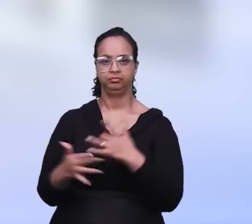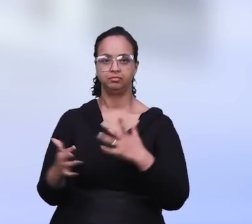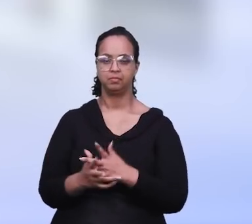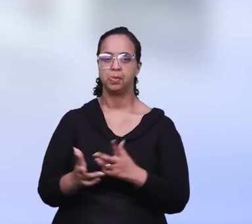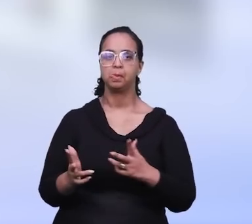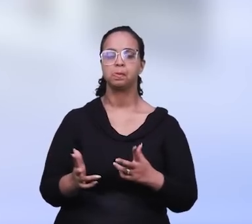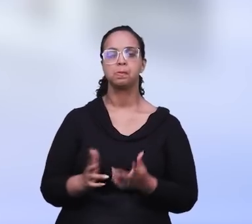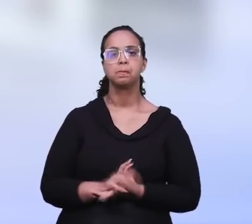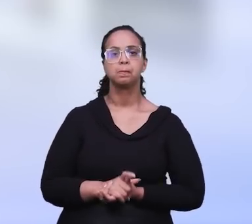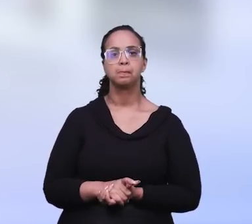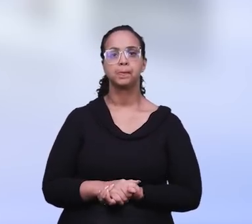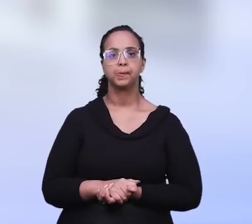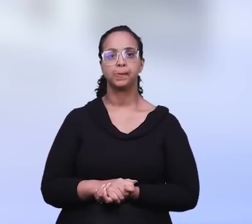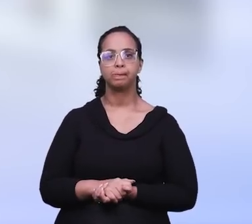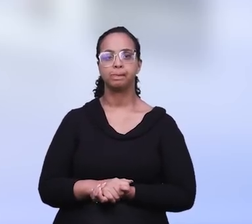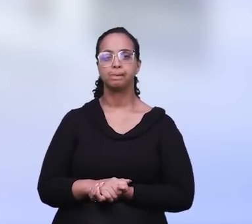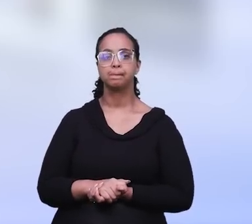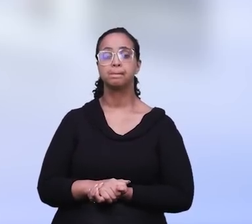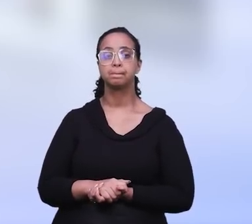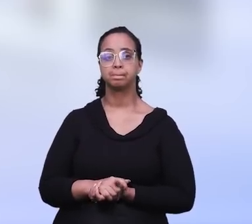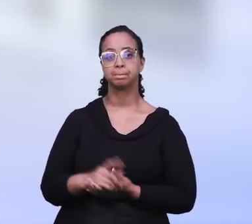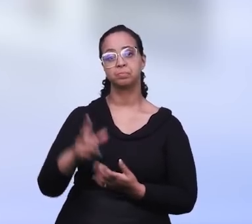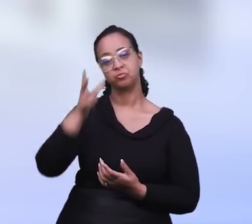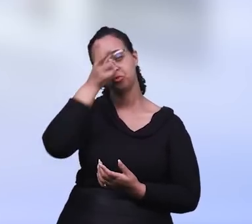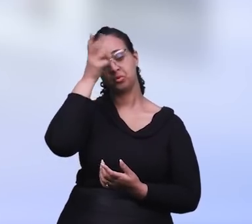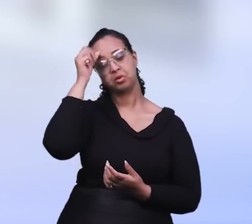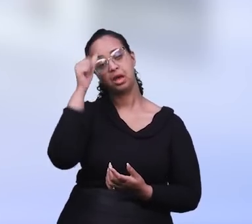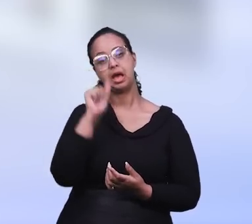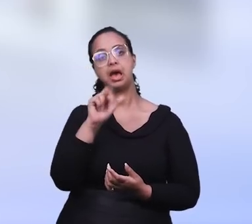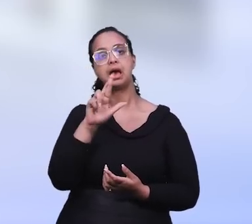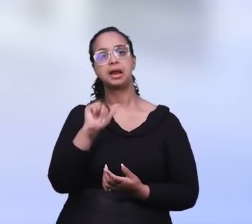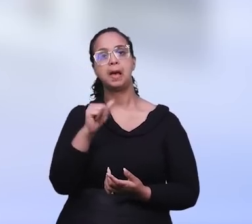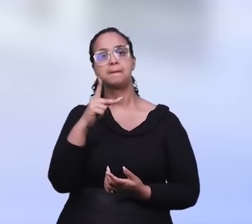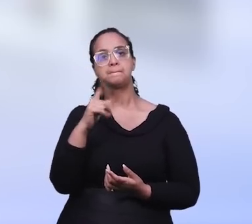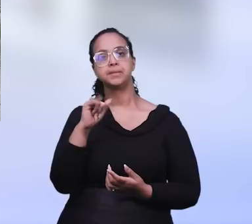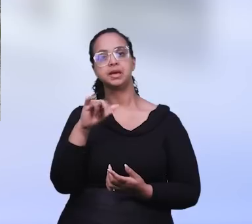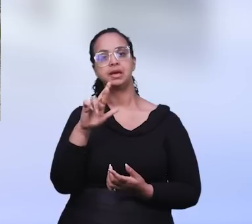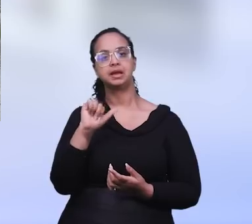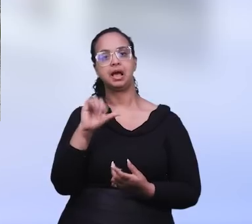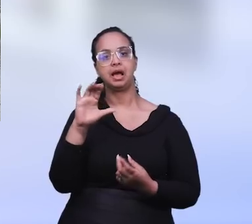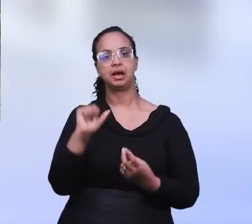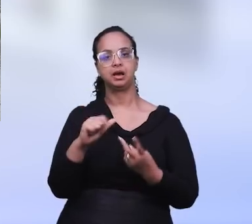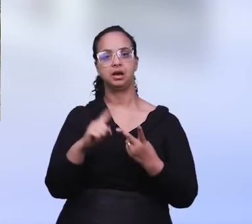quase de forma simultânea. Essa bênção foi nos municípios de Arapiraca,